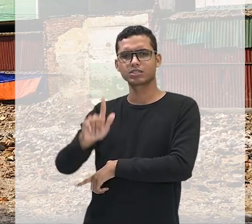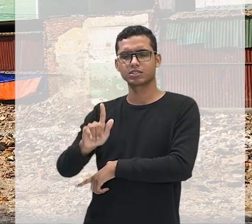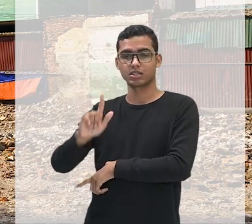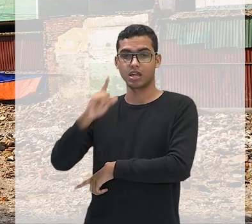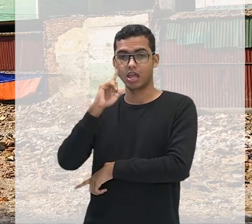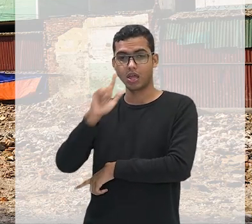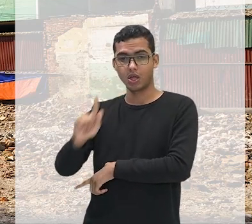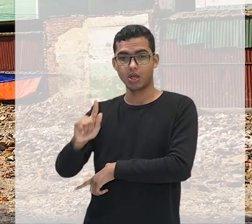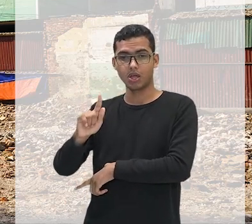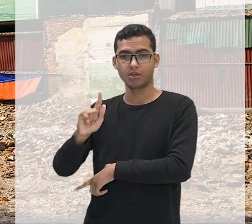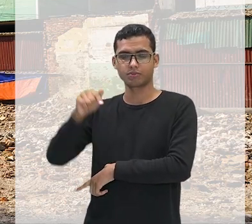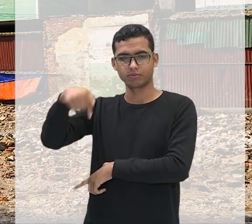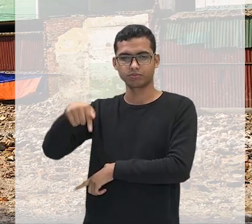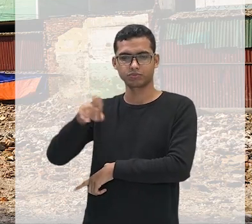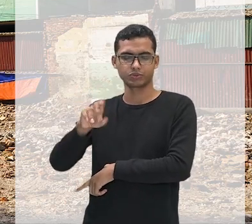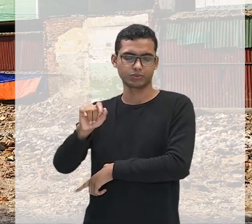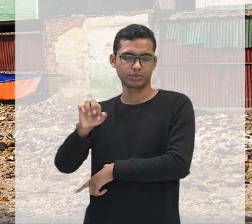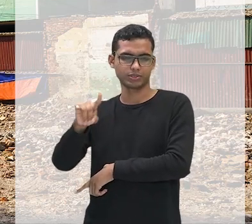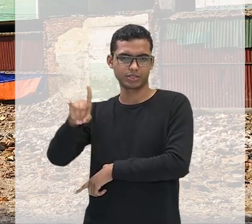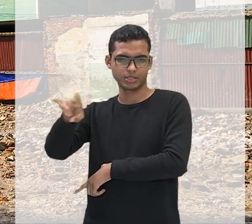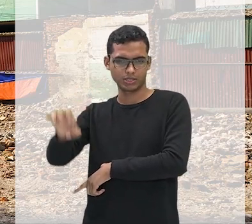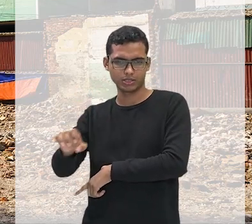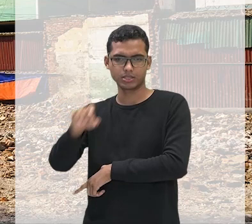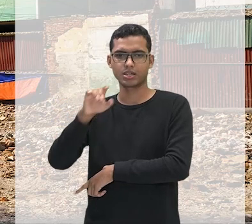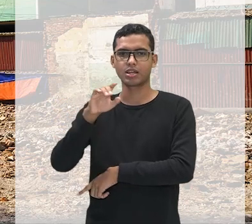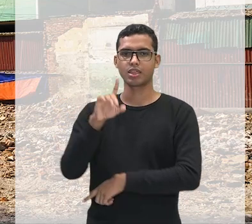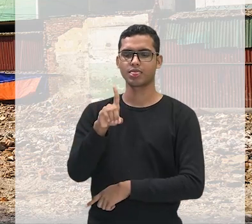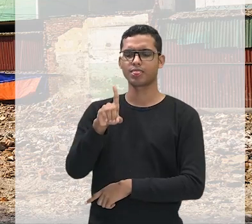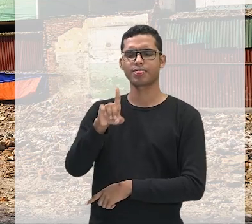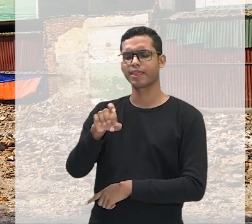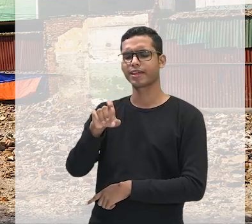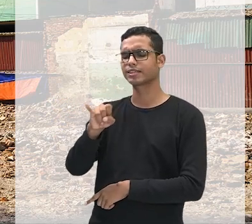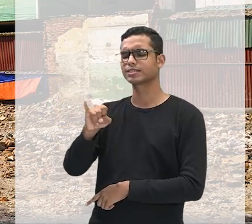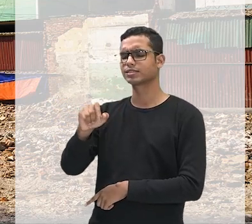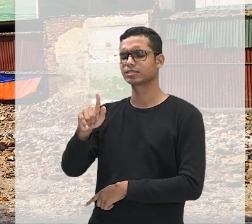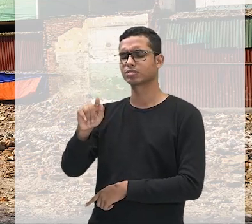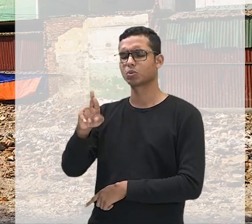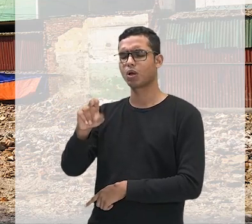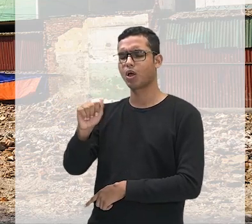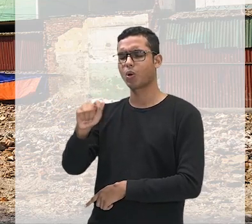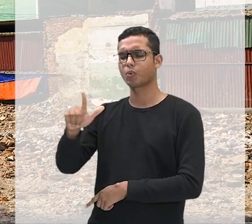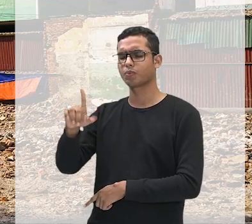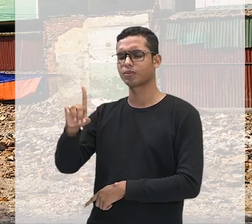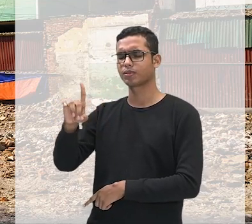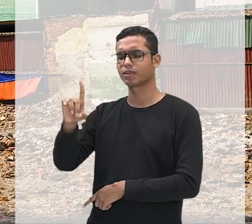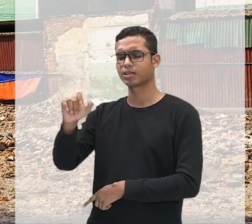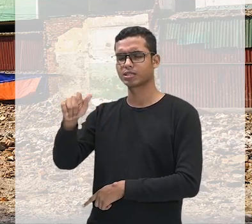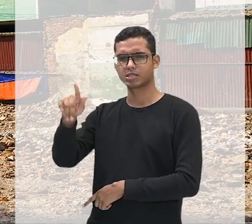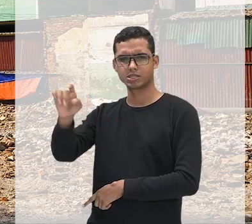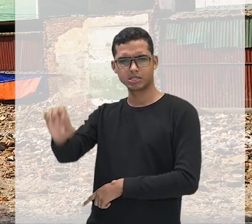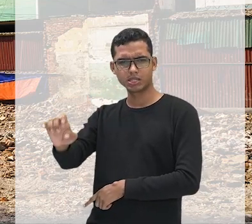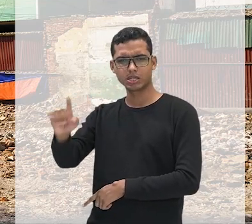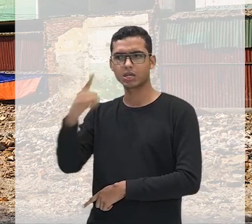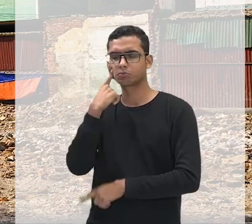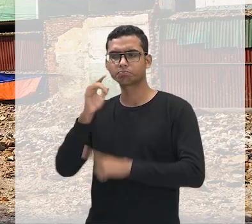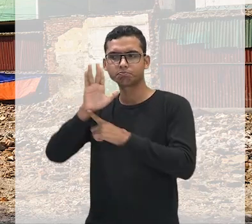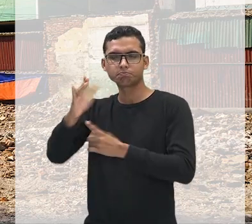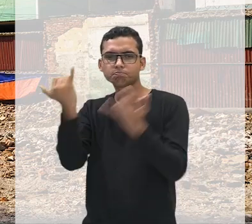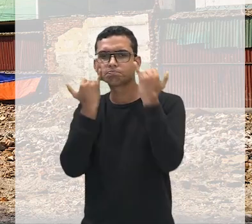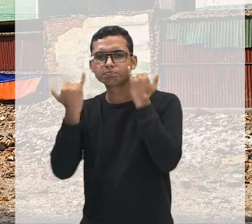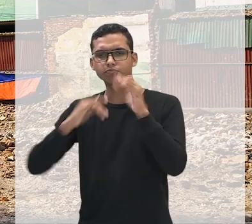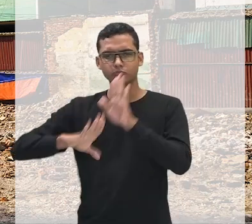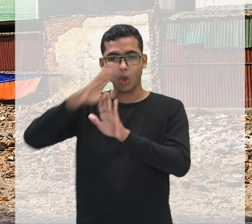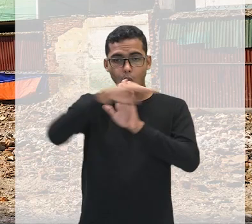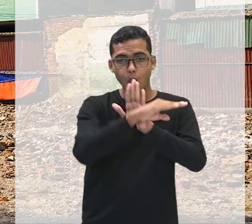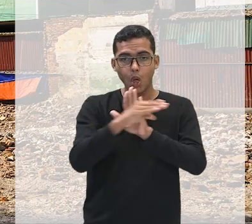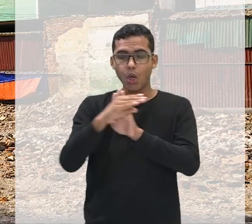produzidos e que esses números, esses gráficos, esses dados, eles colocam na nossa cara esse problema,